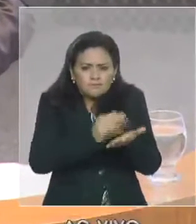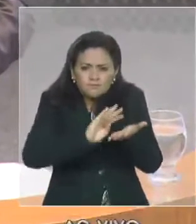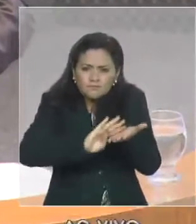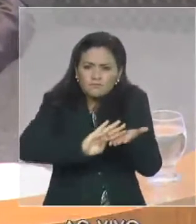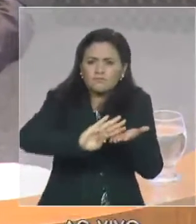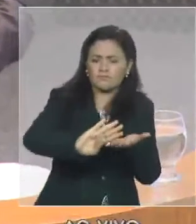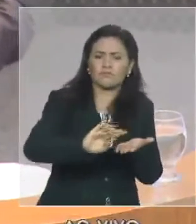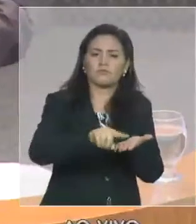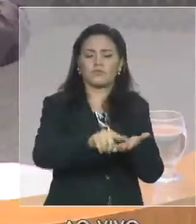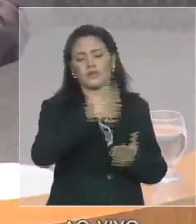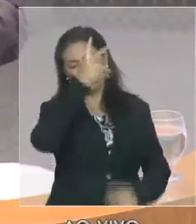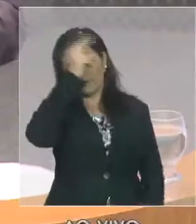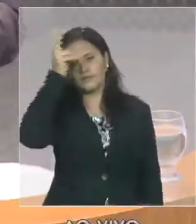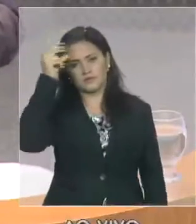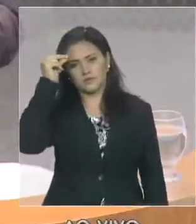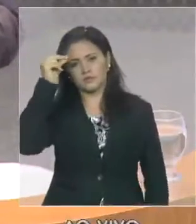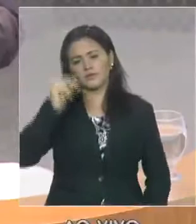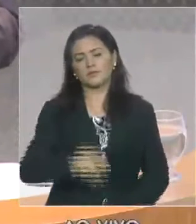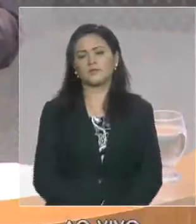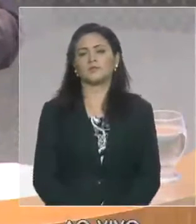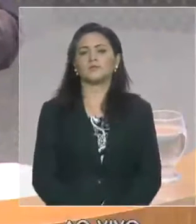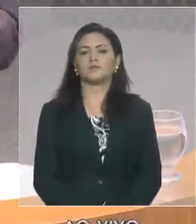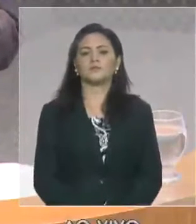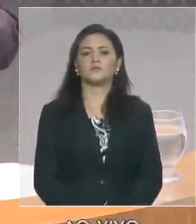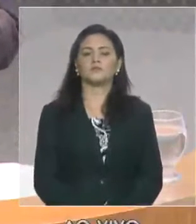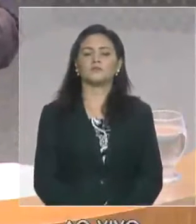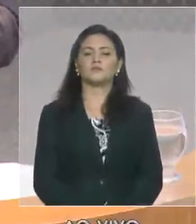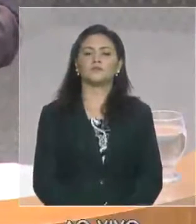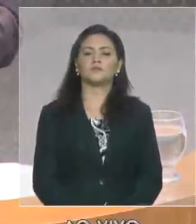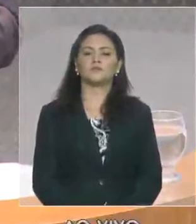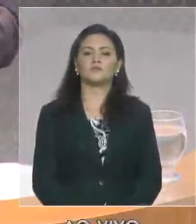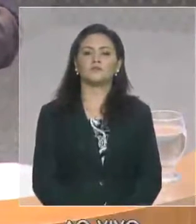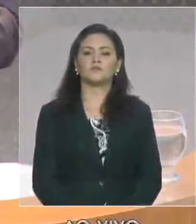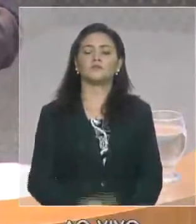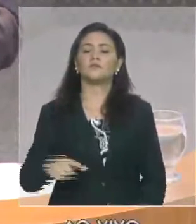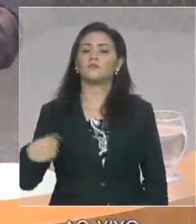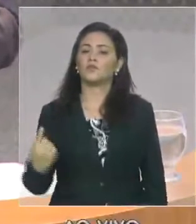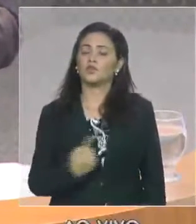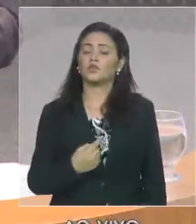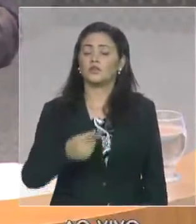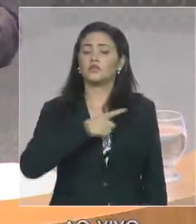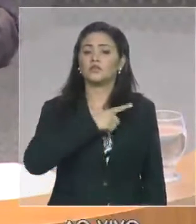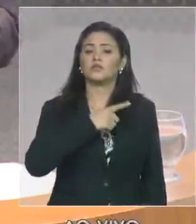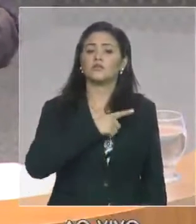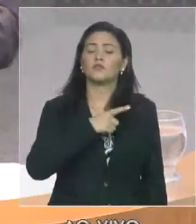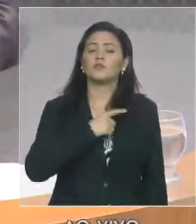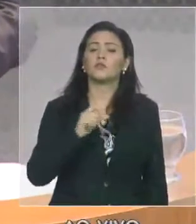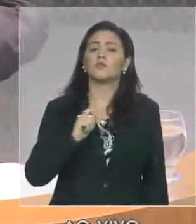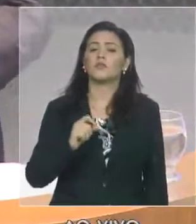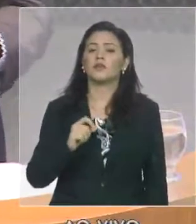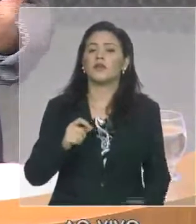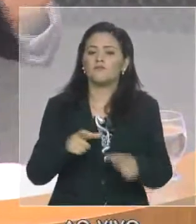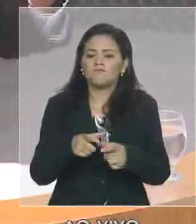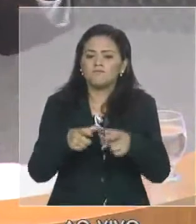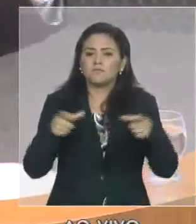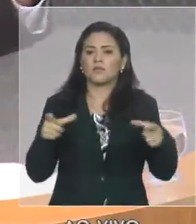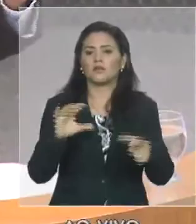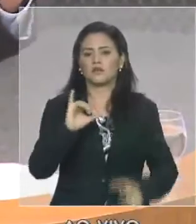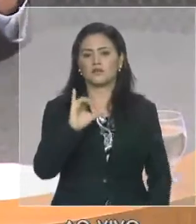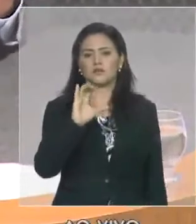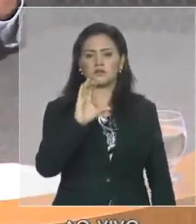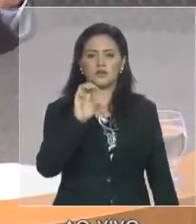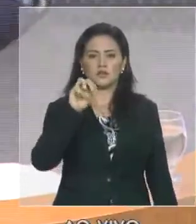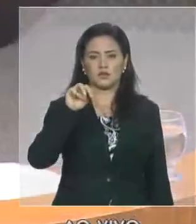Nós tivemos, infelizmente, um crescimento do ICMS abaixo da